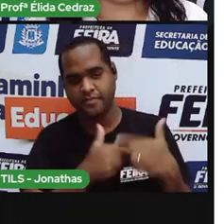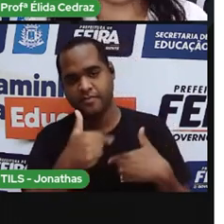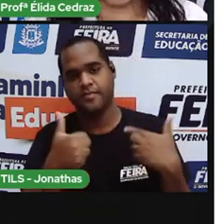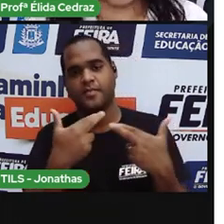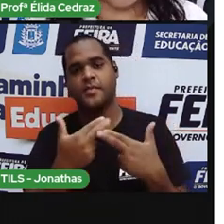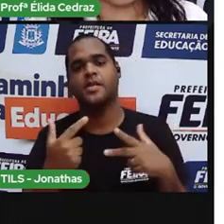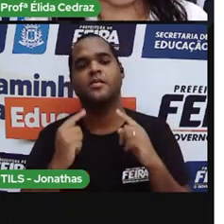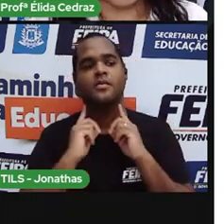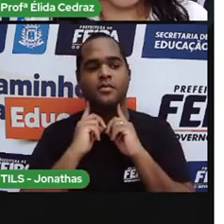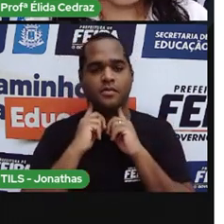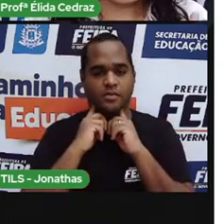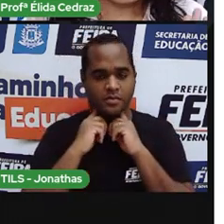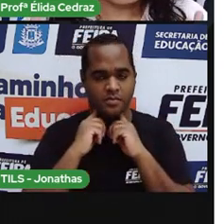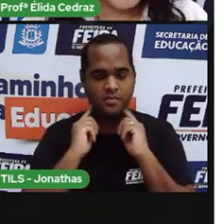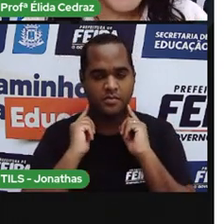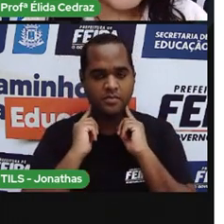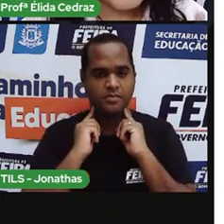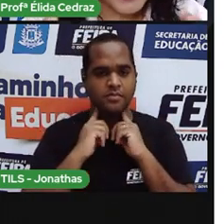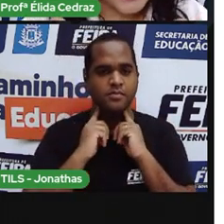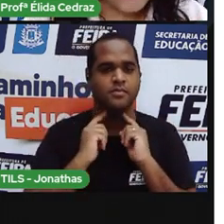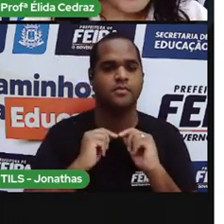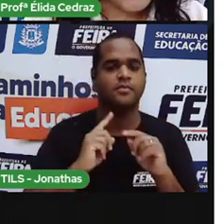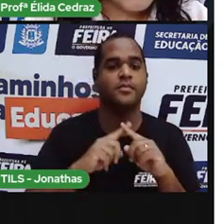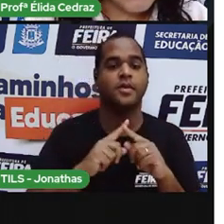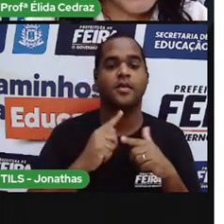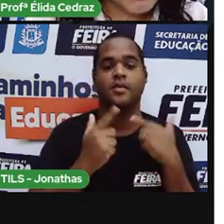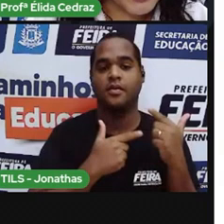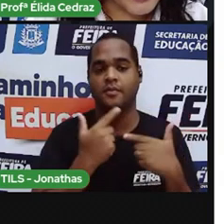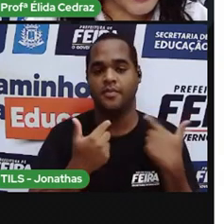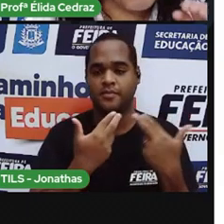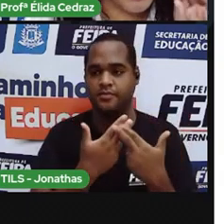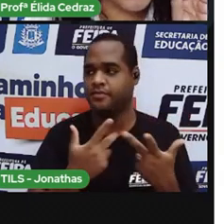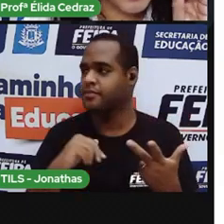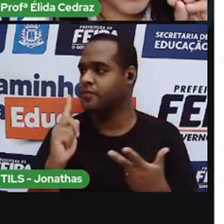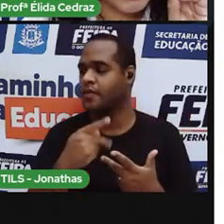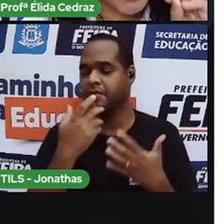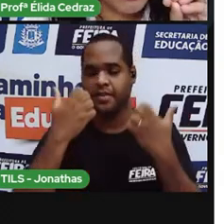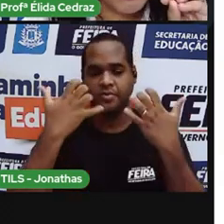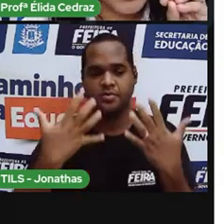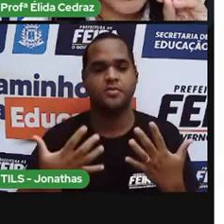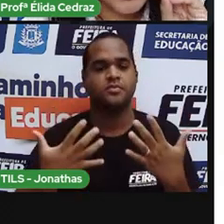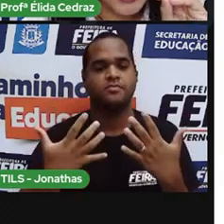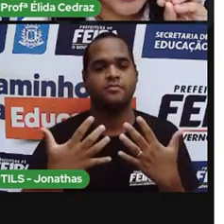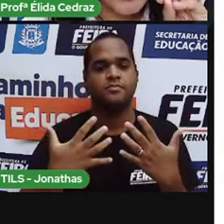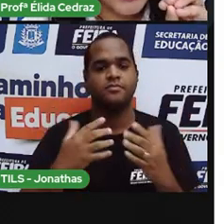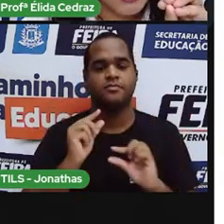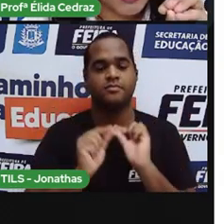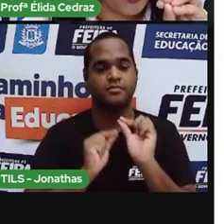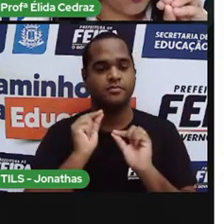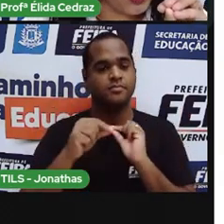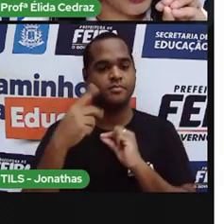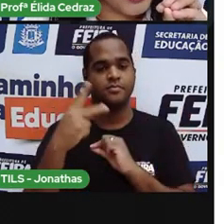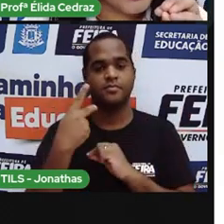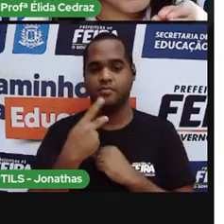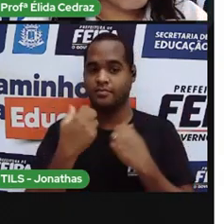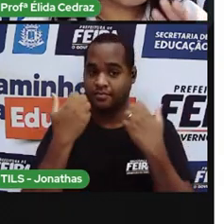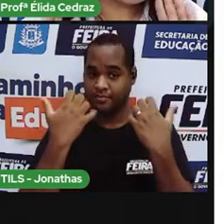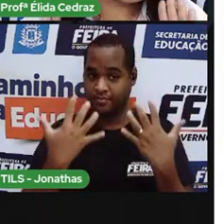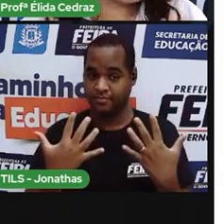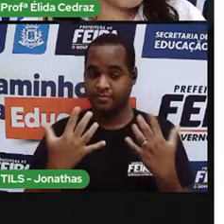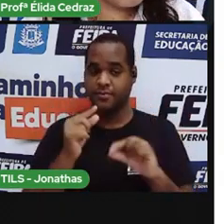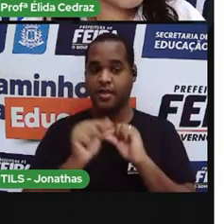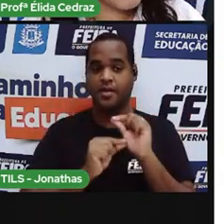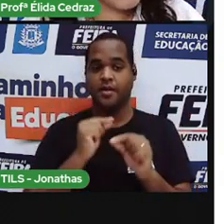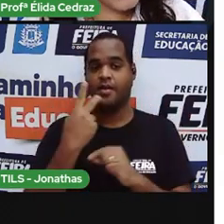trabalho quanto cidade. Mas, agora nós vamos pegar aquelas paradinhas lá em cima, coloridas,